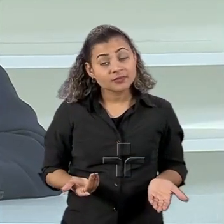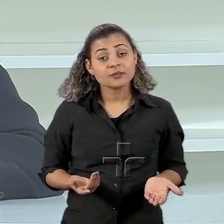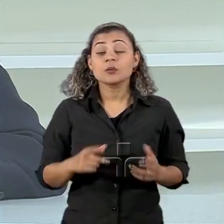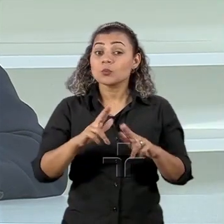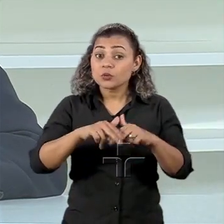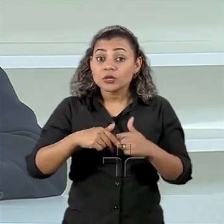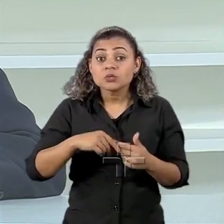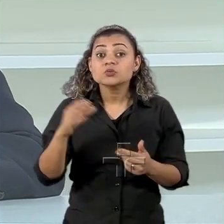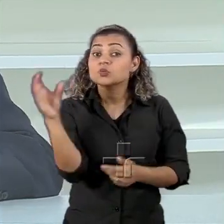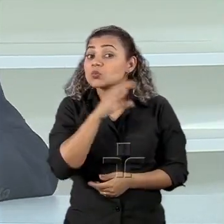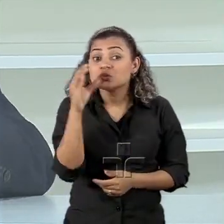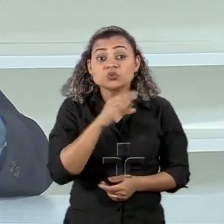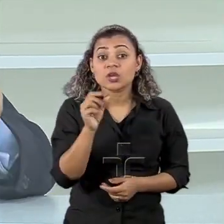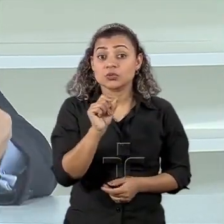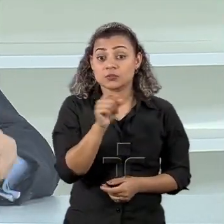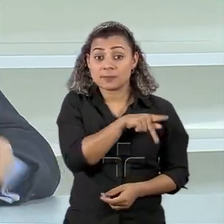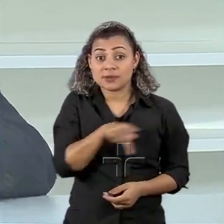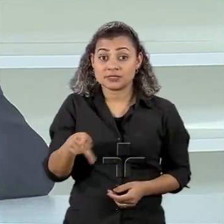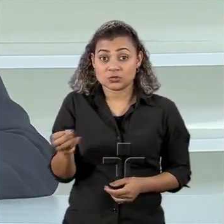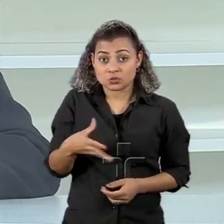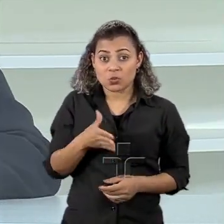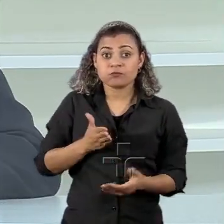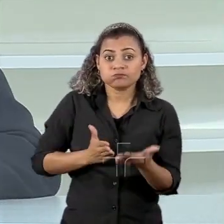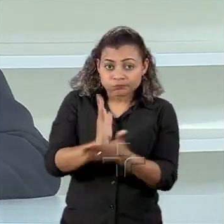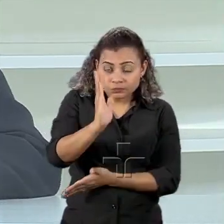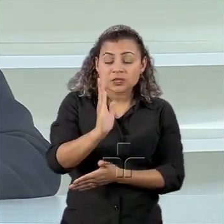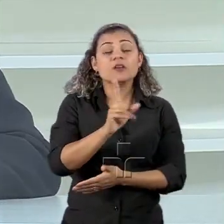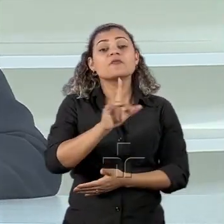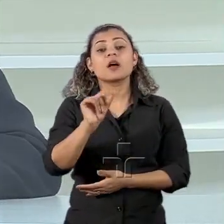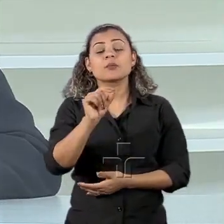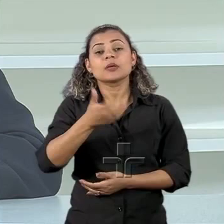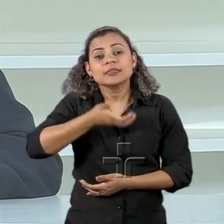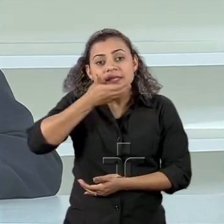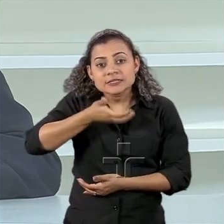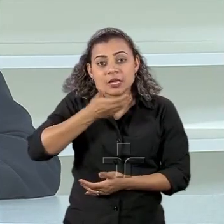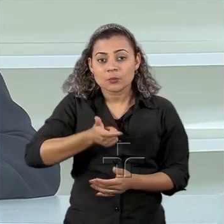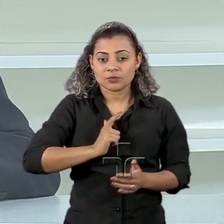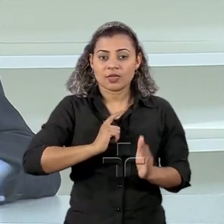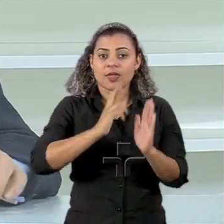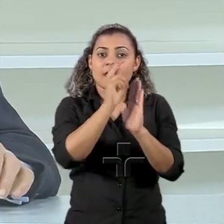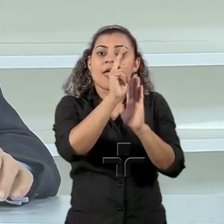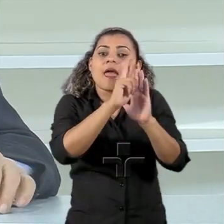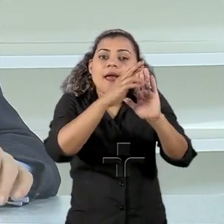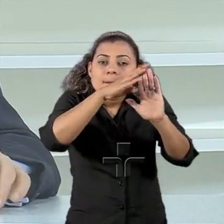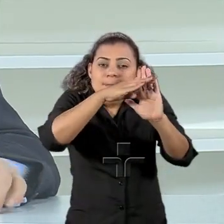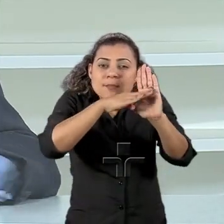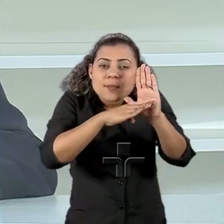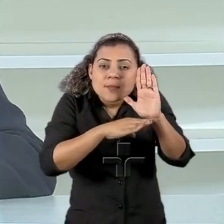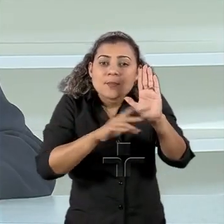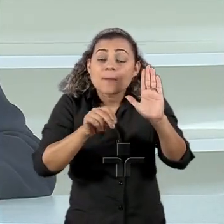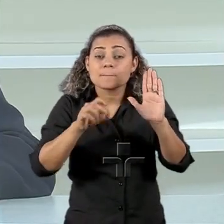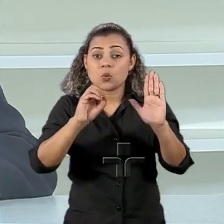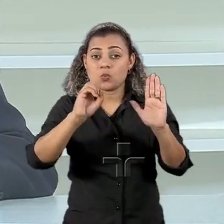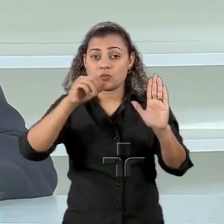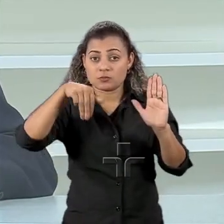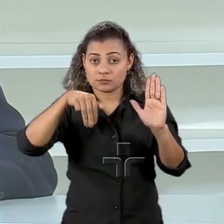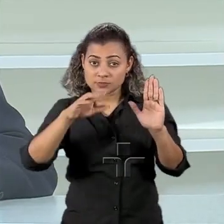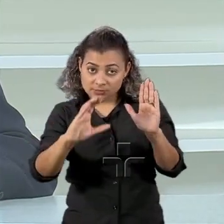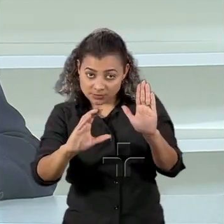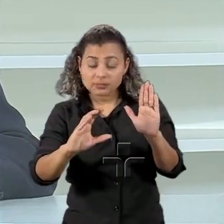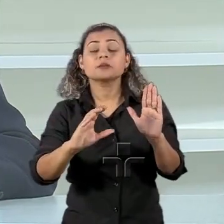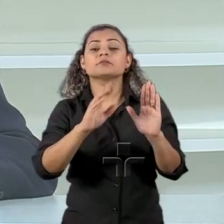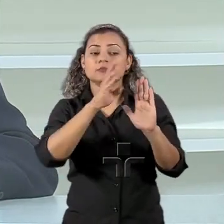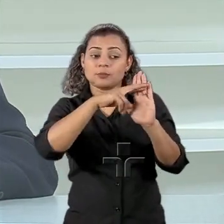imediata do novo governo. Em dezembro sai o relatório da OMC e a partir de janeiro nós vamos ter que